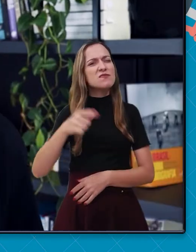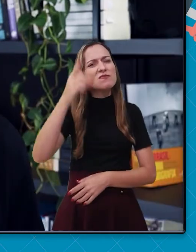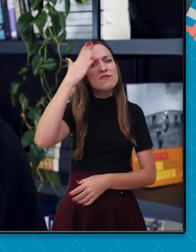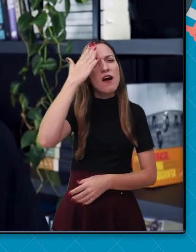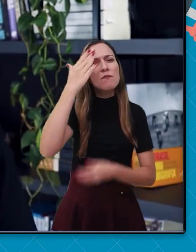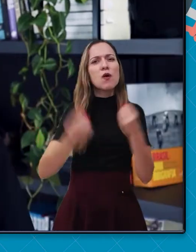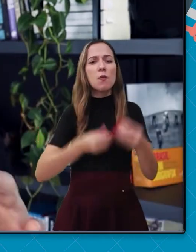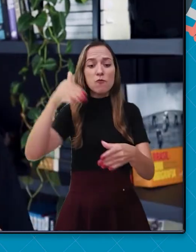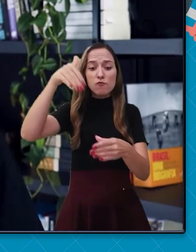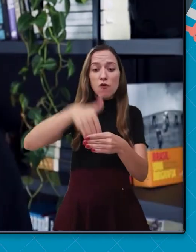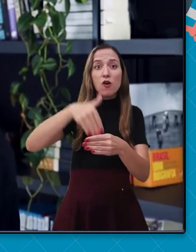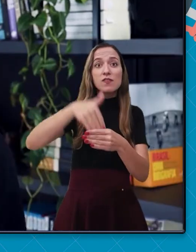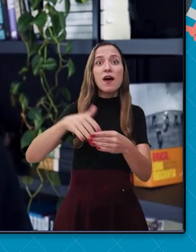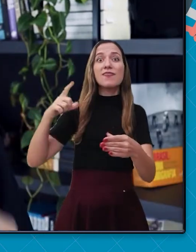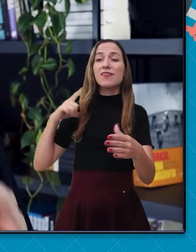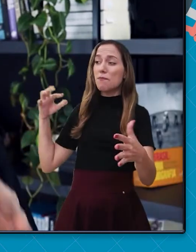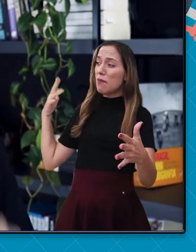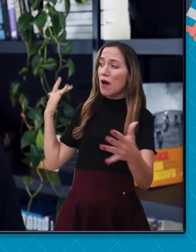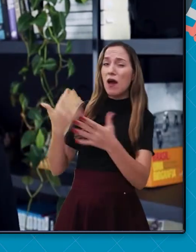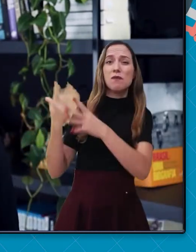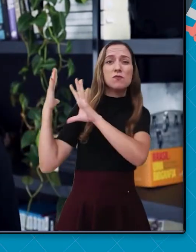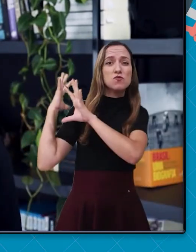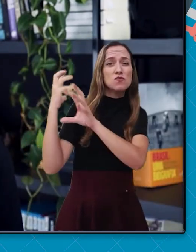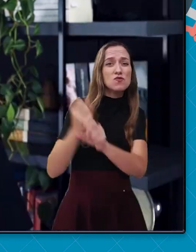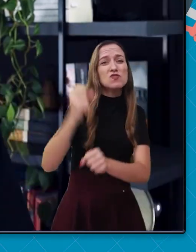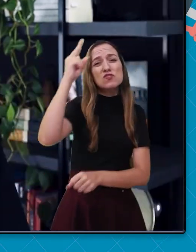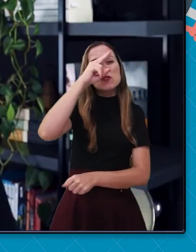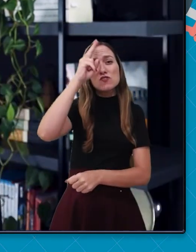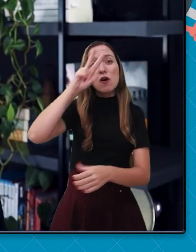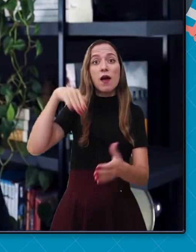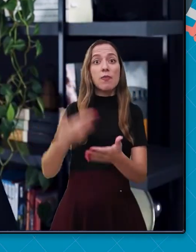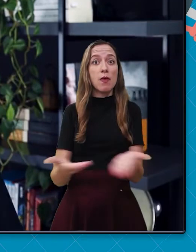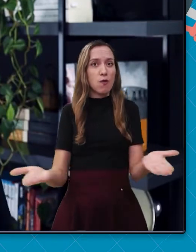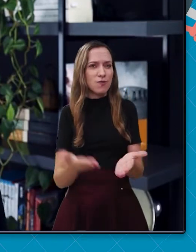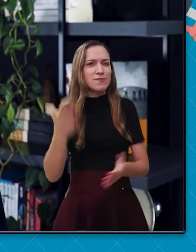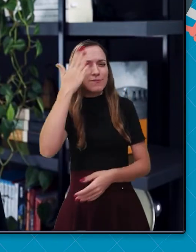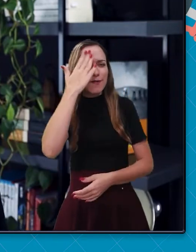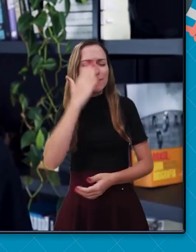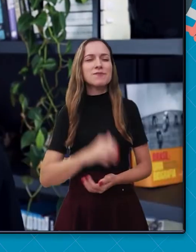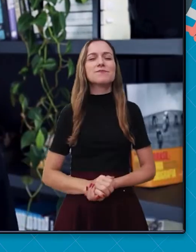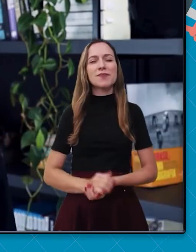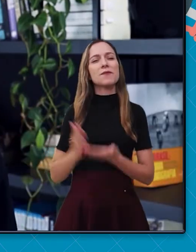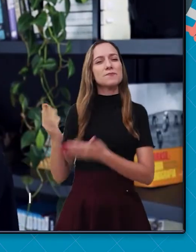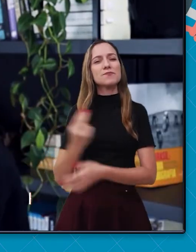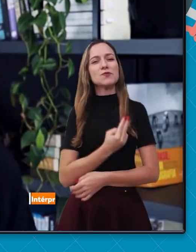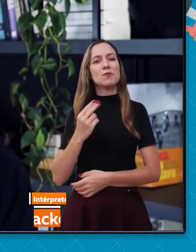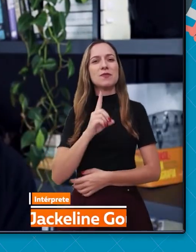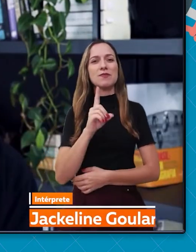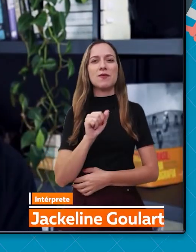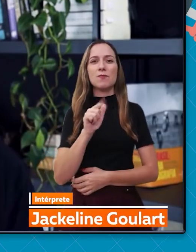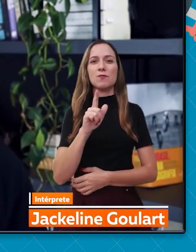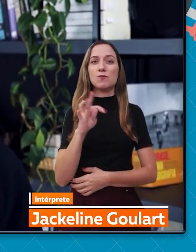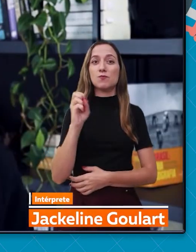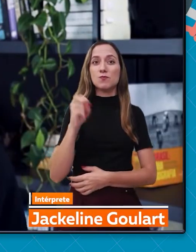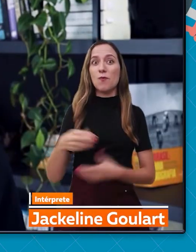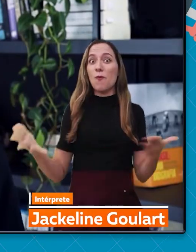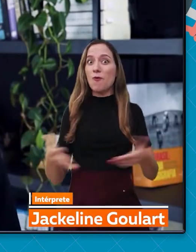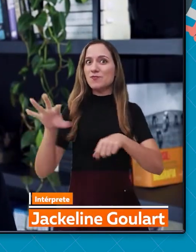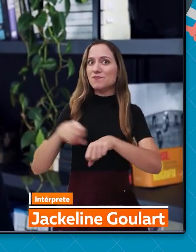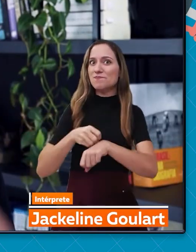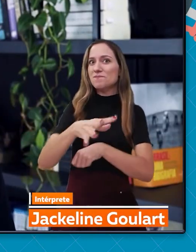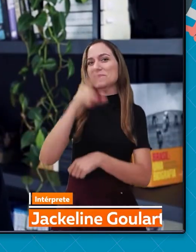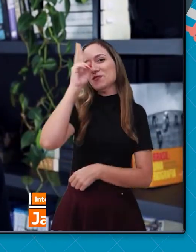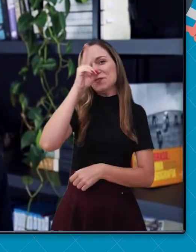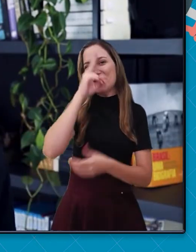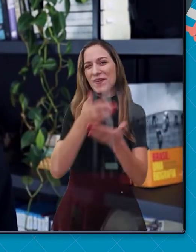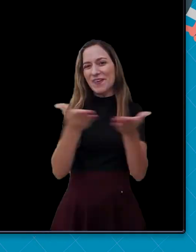você sabe o caminho que o ato de votar percorreu na história para ser da maneira como ele é hoje? Meu nome é Dalton, sou professor e hoje eu tenho